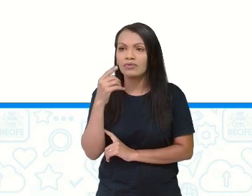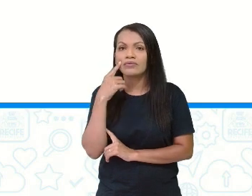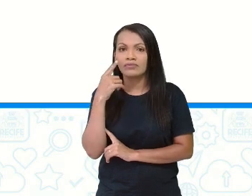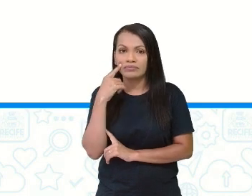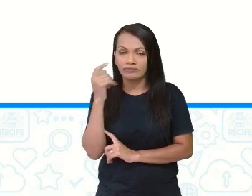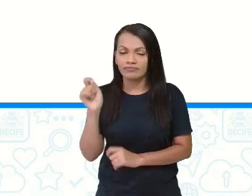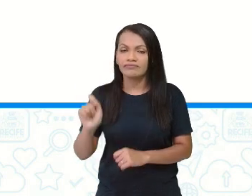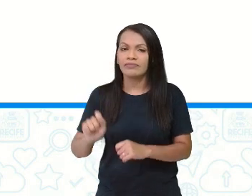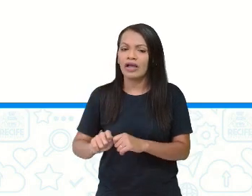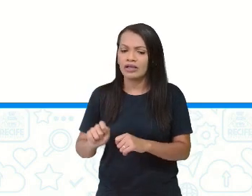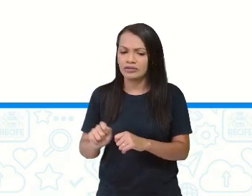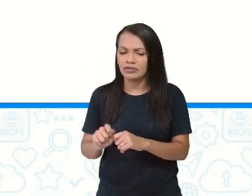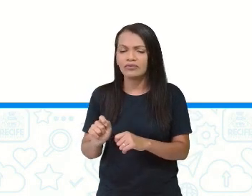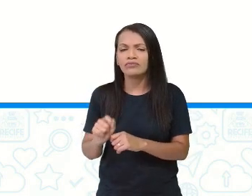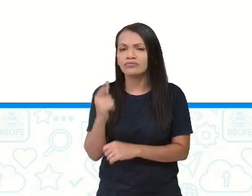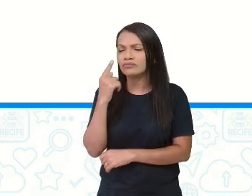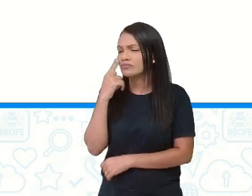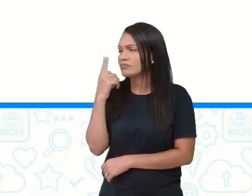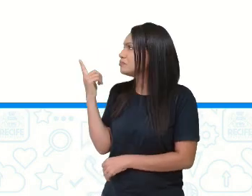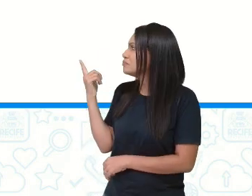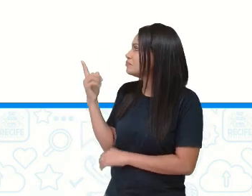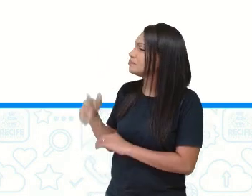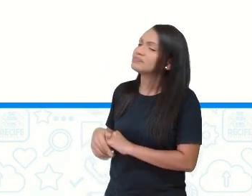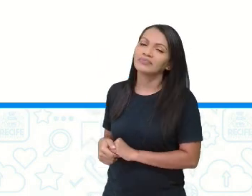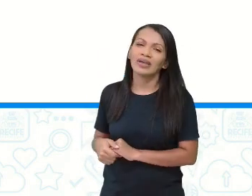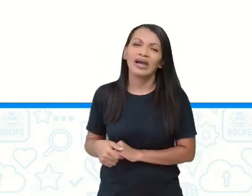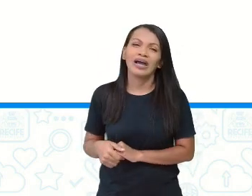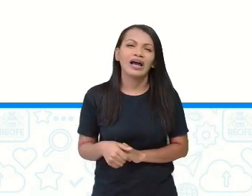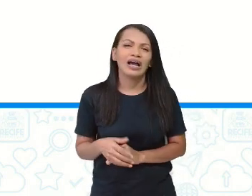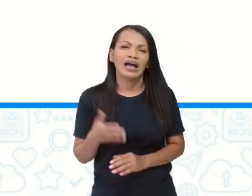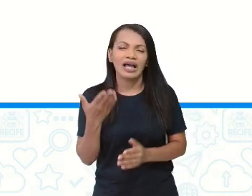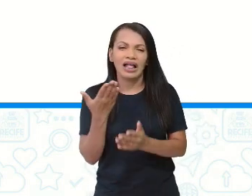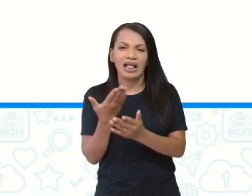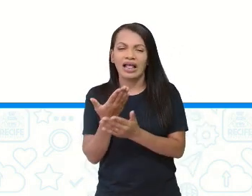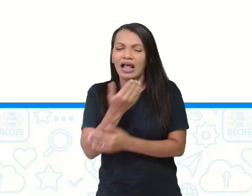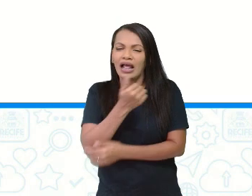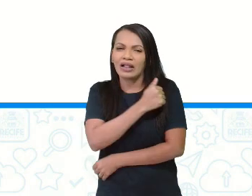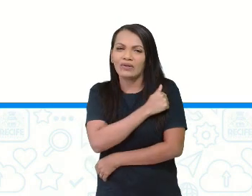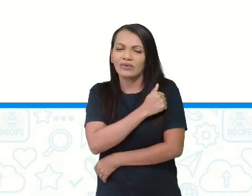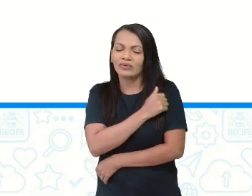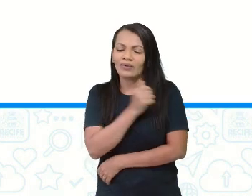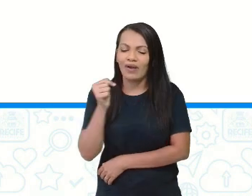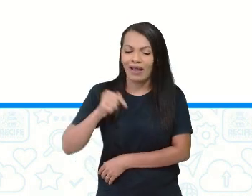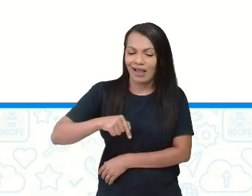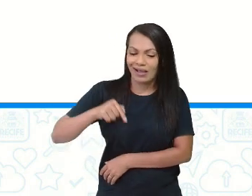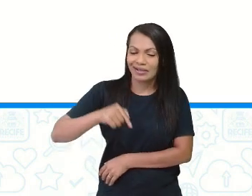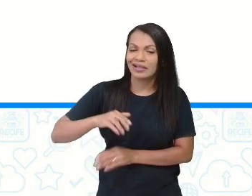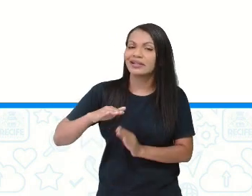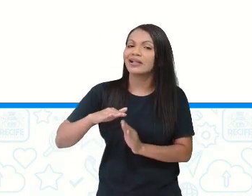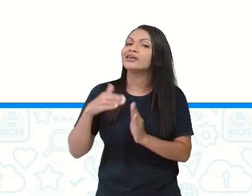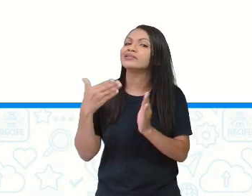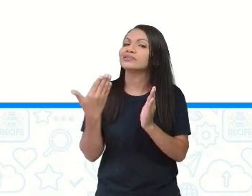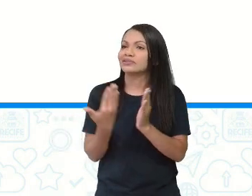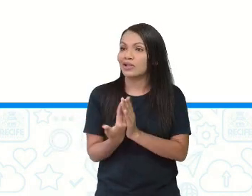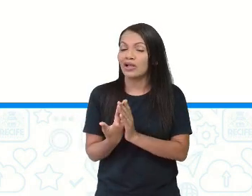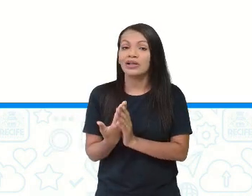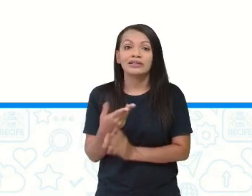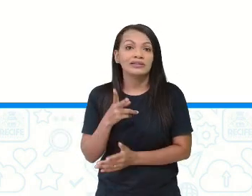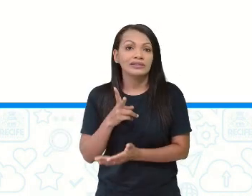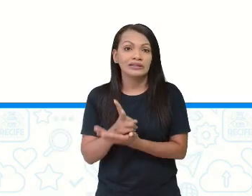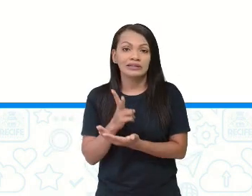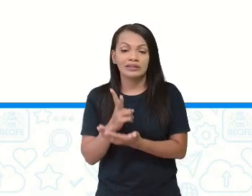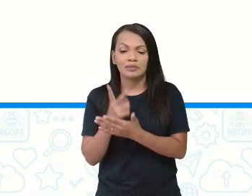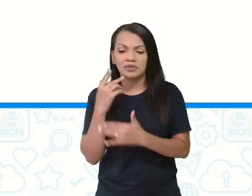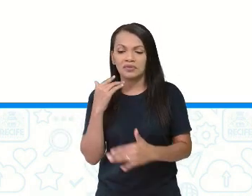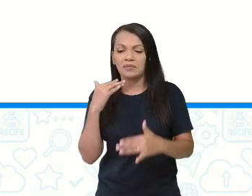mesmo, é aluno aqui da EMADI. E eu trouxe ele para mostrar que a todos os momentos estamos nos